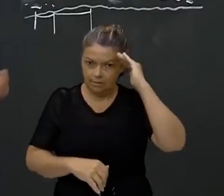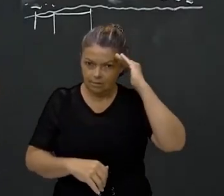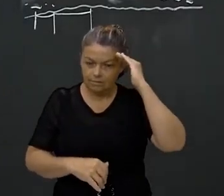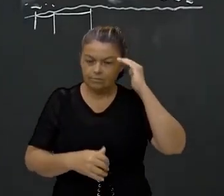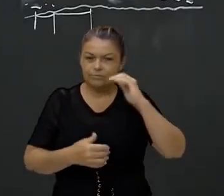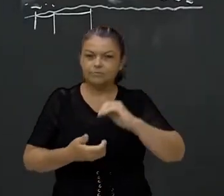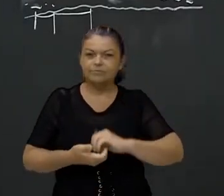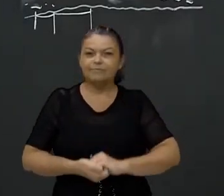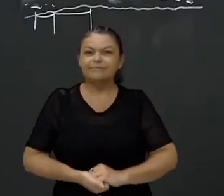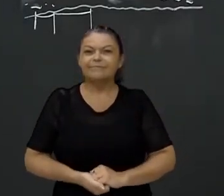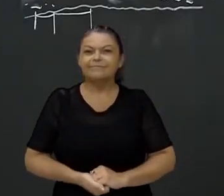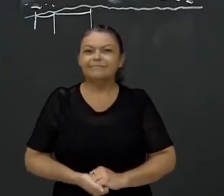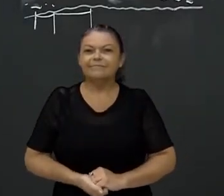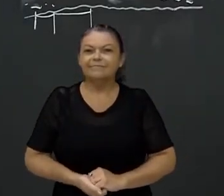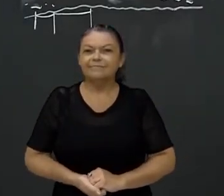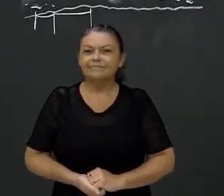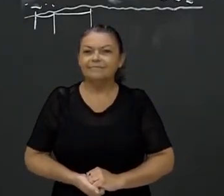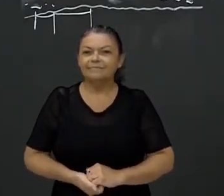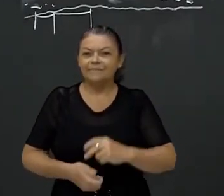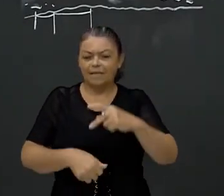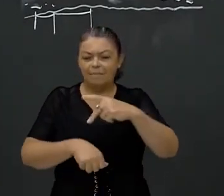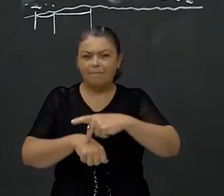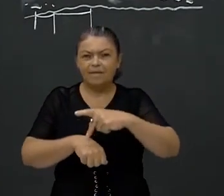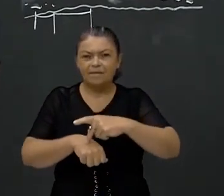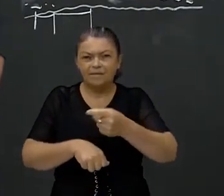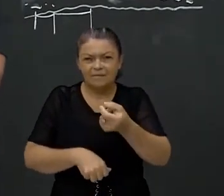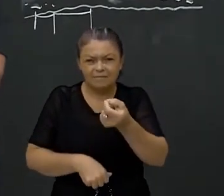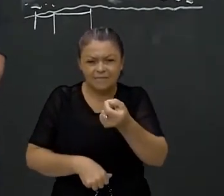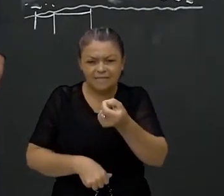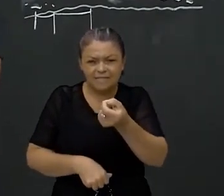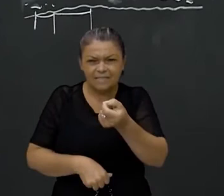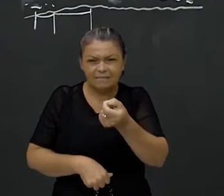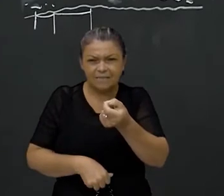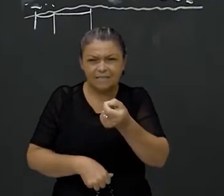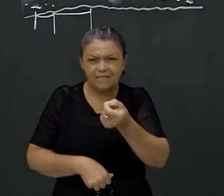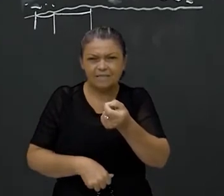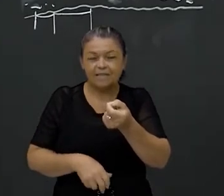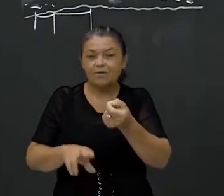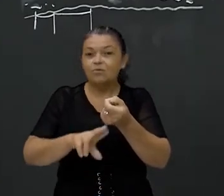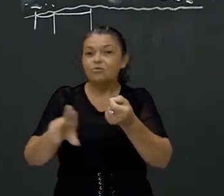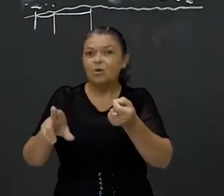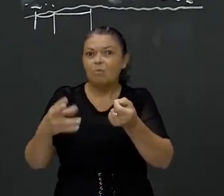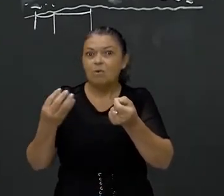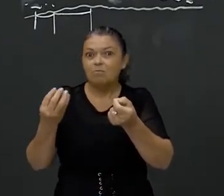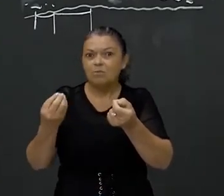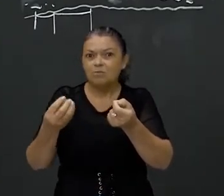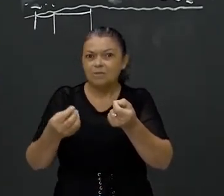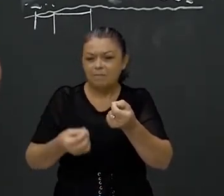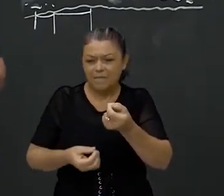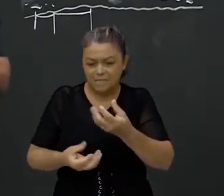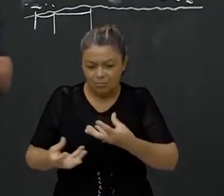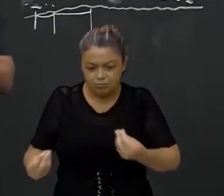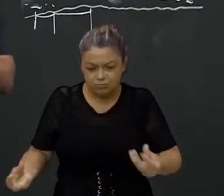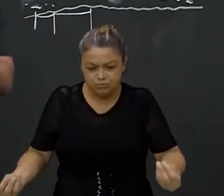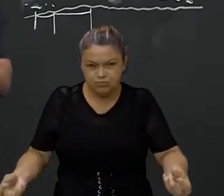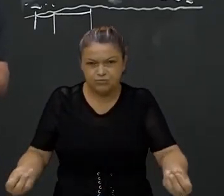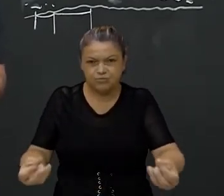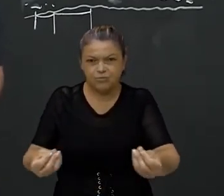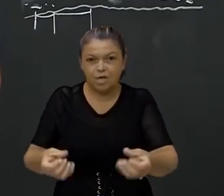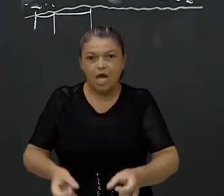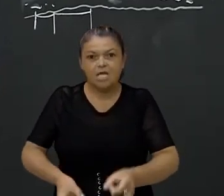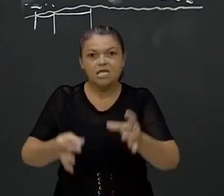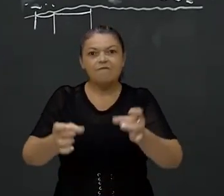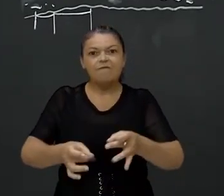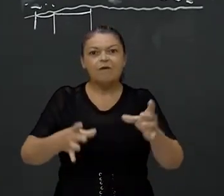de rocha magmática? Pedrinha, de rua. Que a chama de brita, né? Ó, vou pegar uma maiorzinha aqui pra você ver.